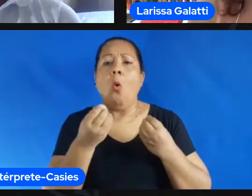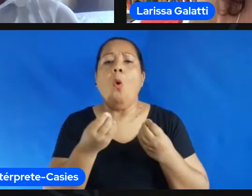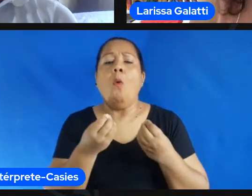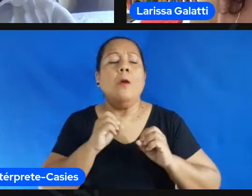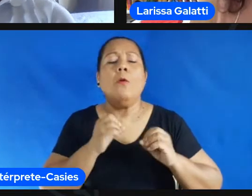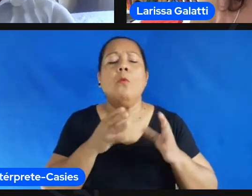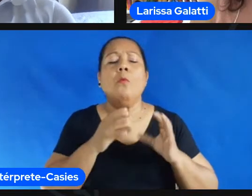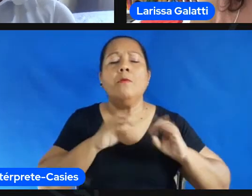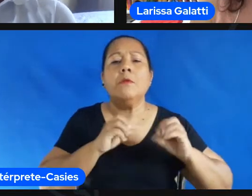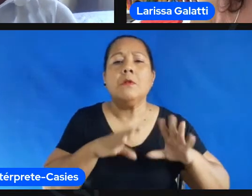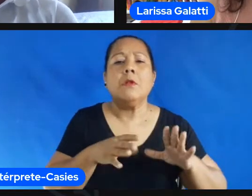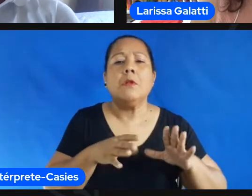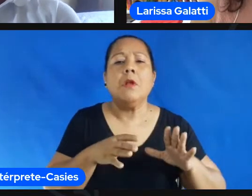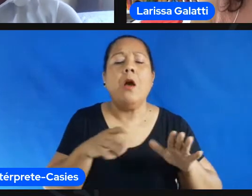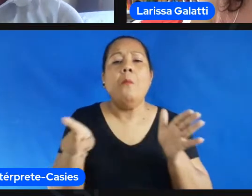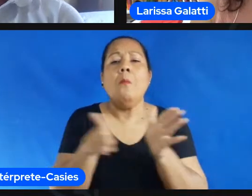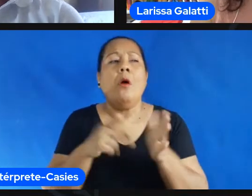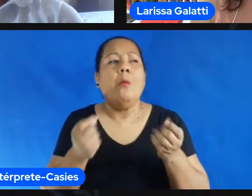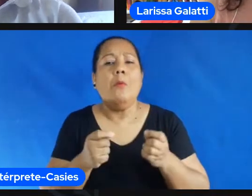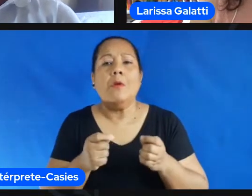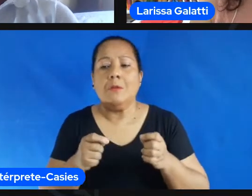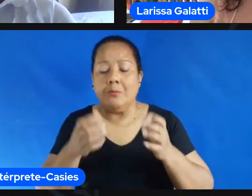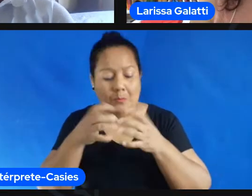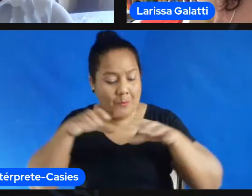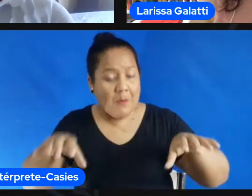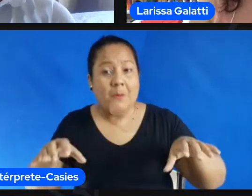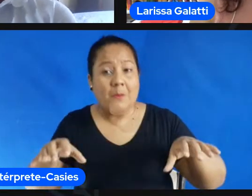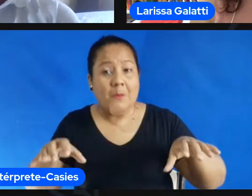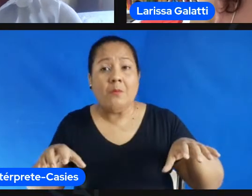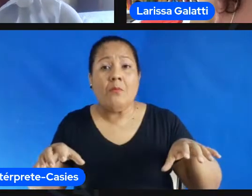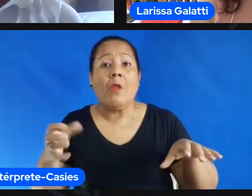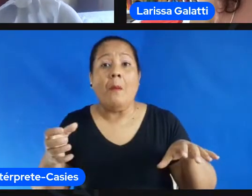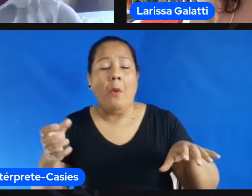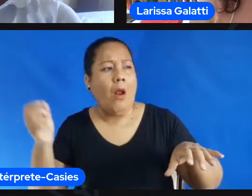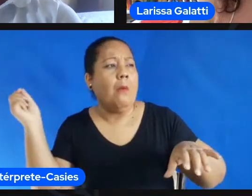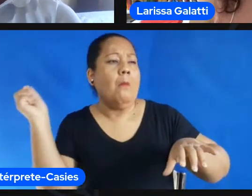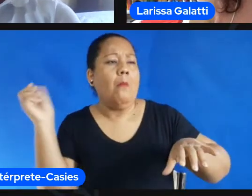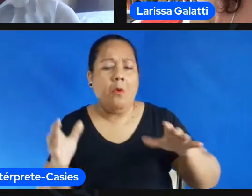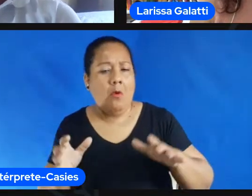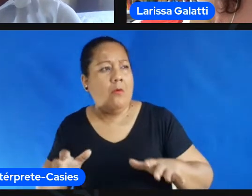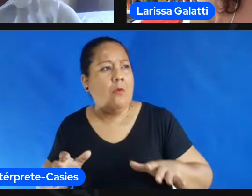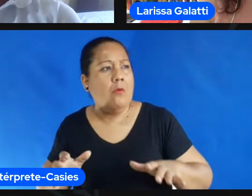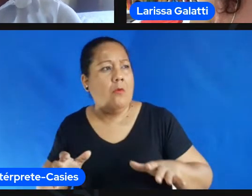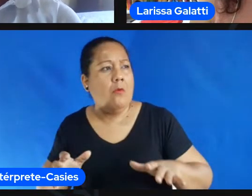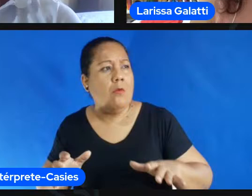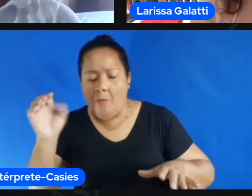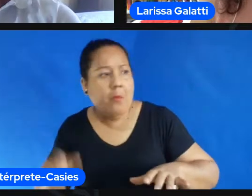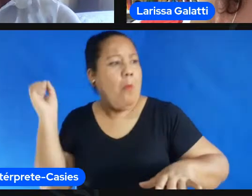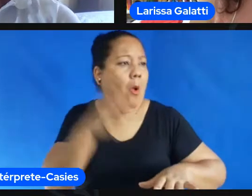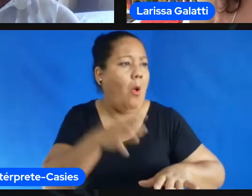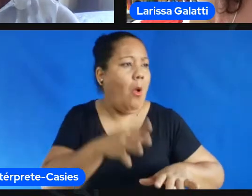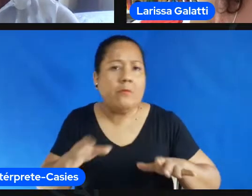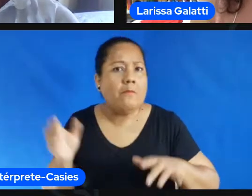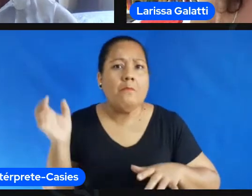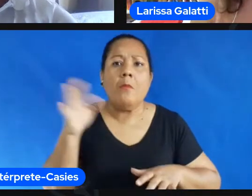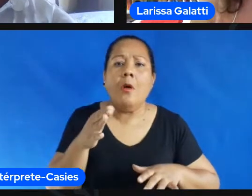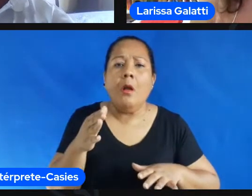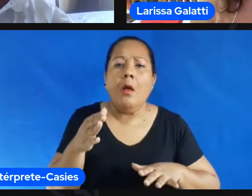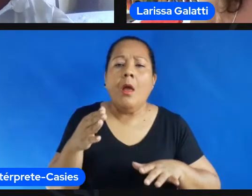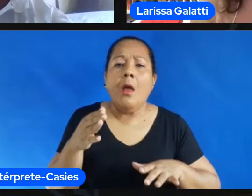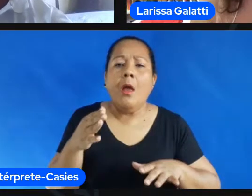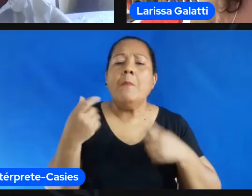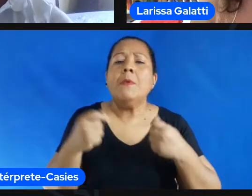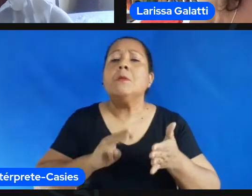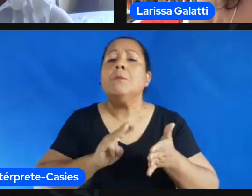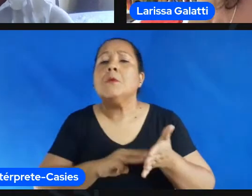ela deve aparecer eu acho que as mudanças ou principalmente as dificuldades de mudanças elas estão muito